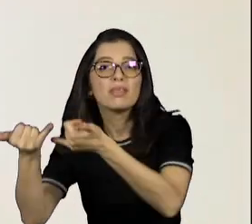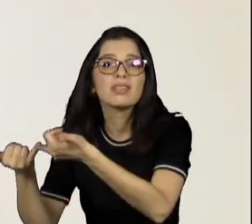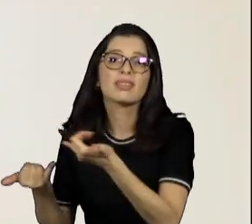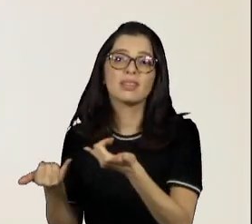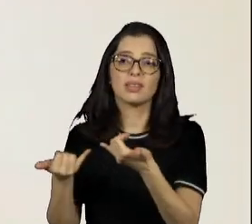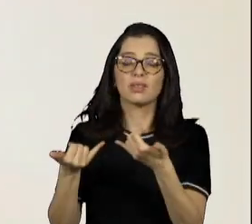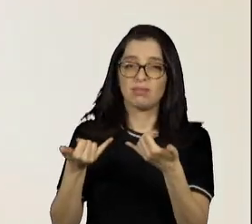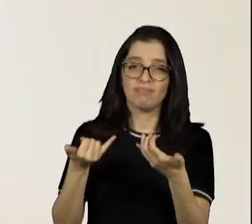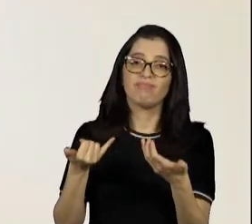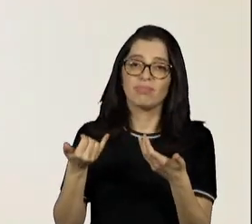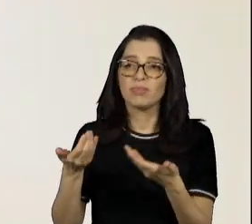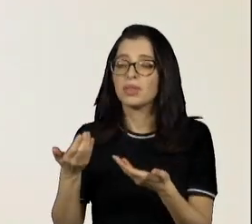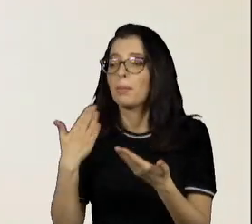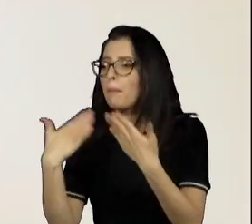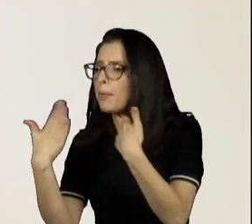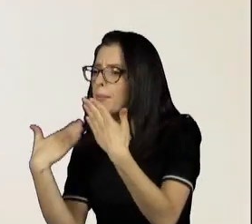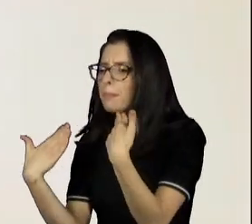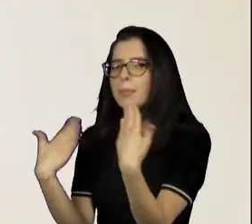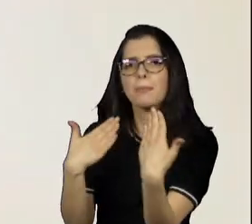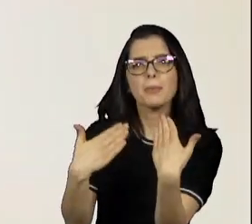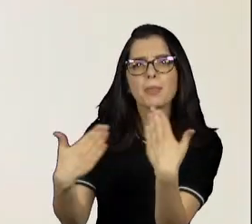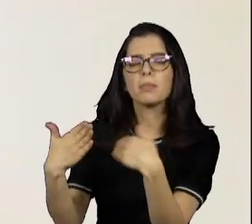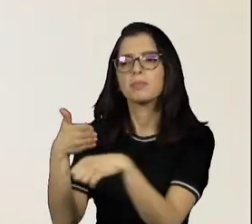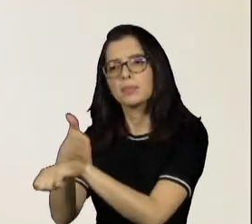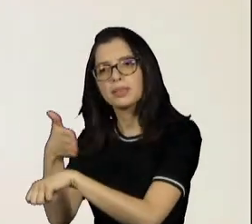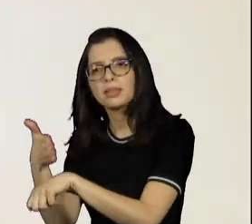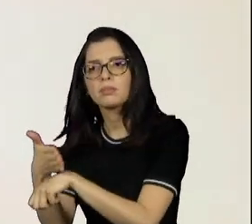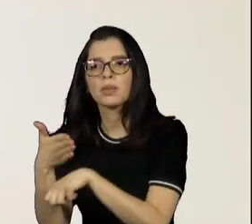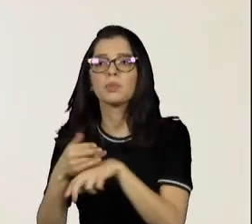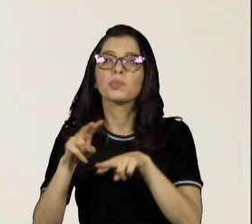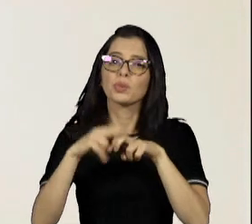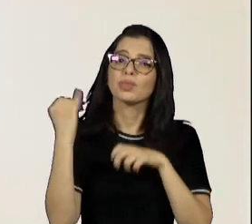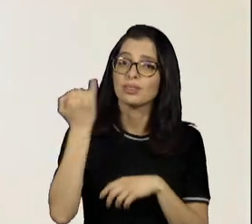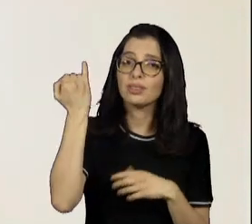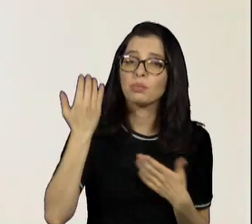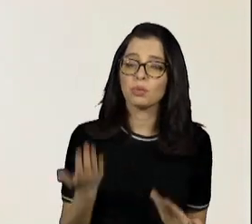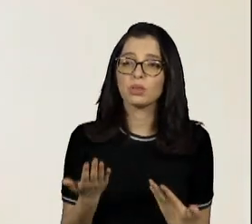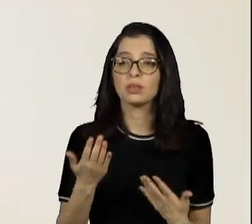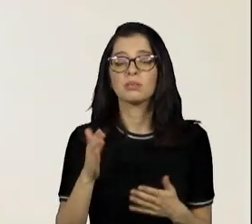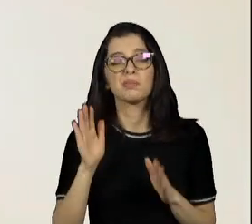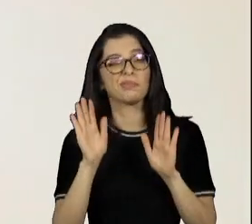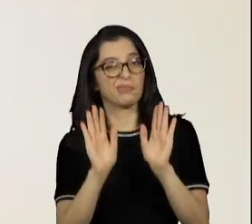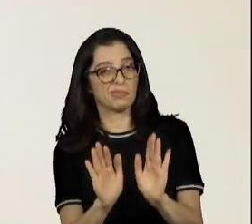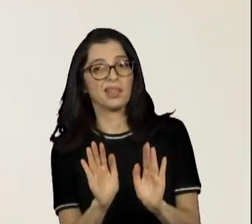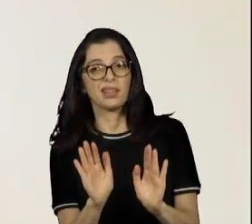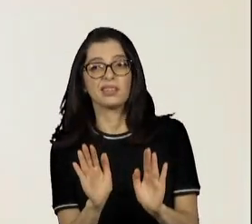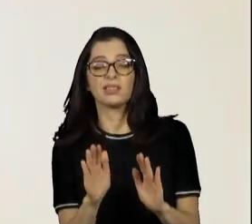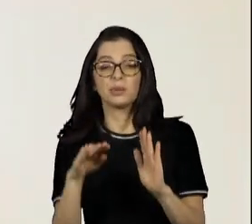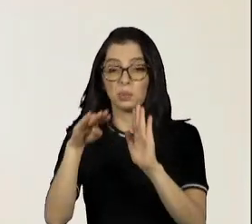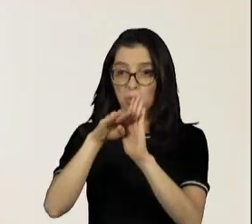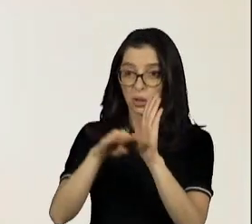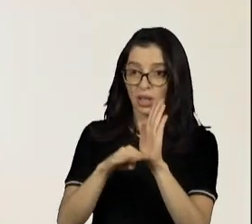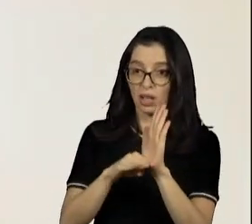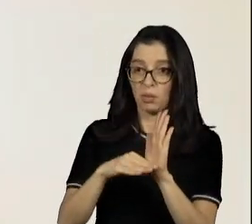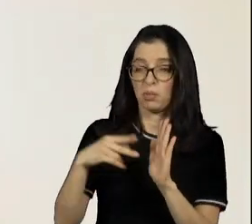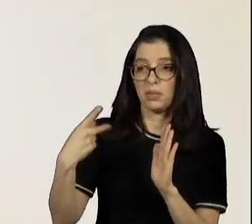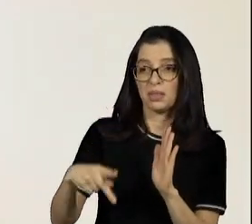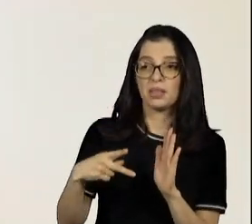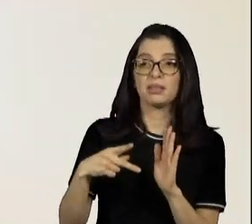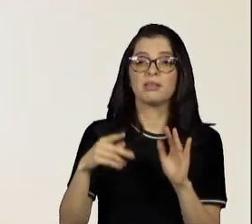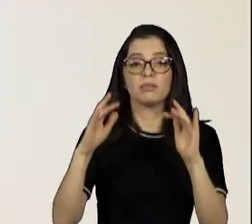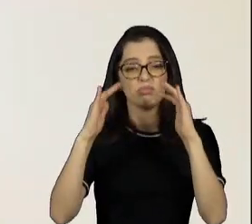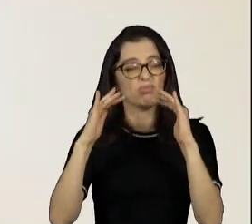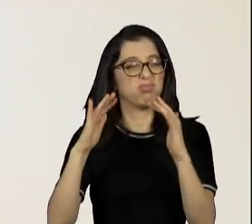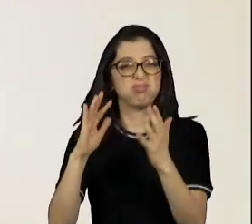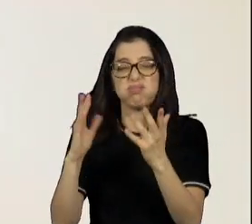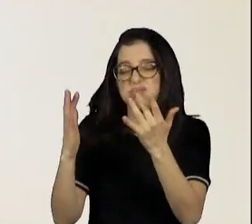cenário também, mas que brincavam e participavam. Era uma parte importante. Esse tipo de programa se desgastou pelo fato